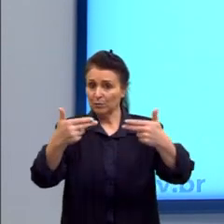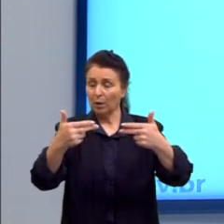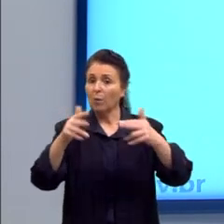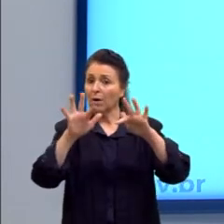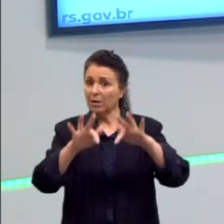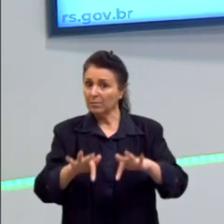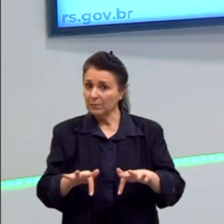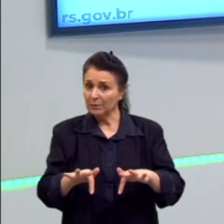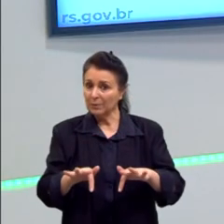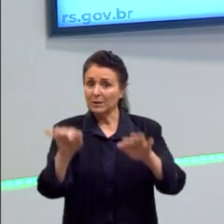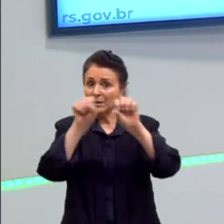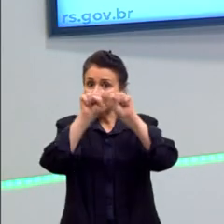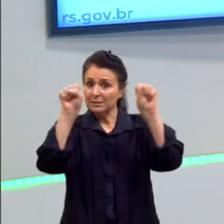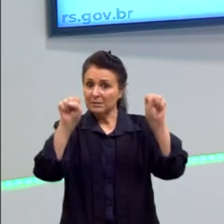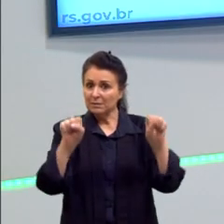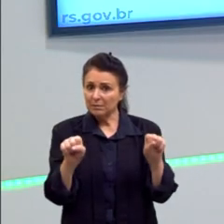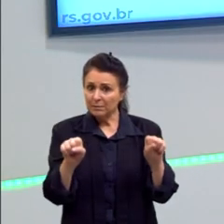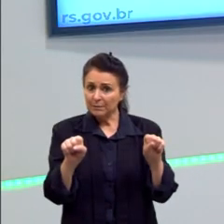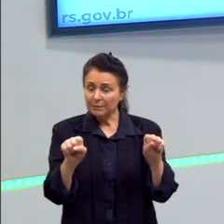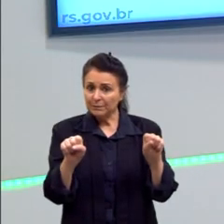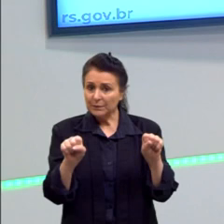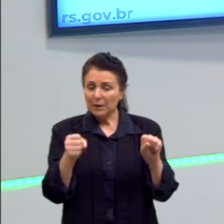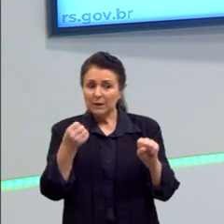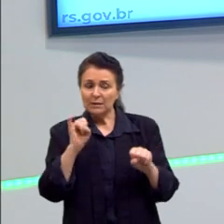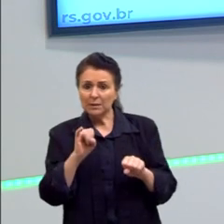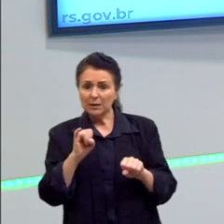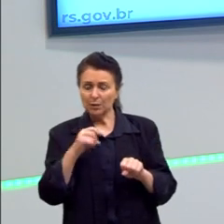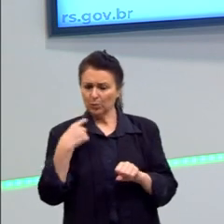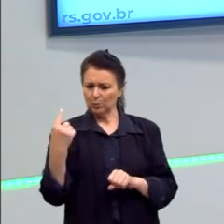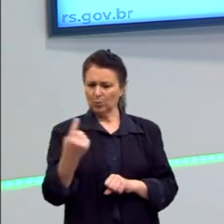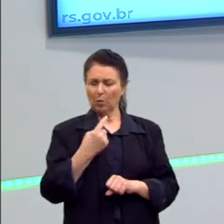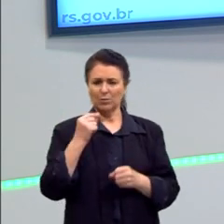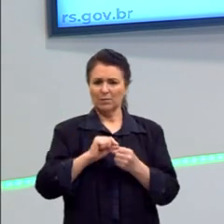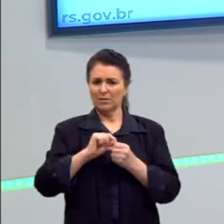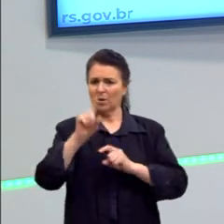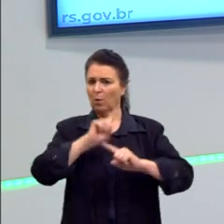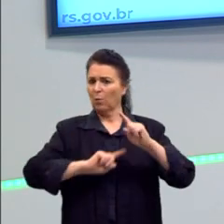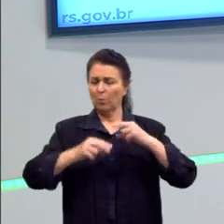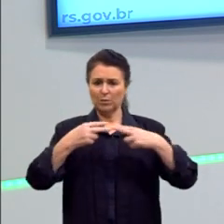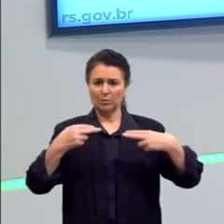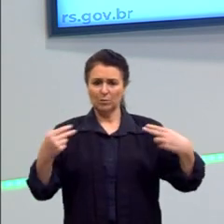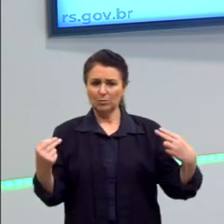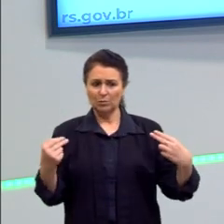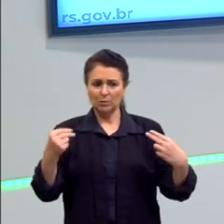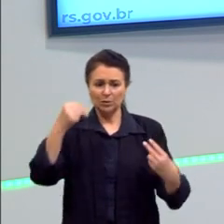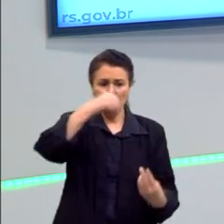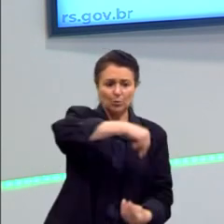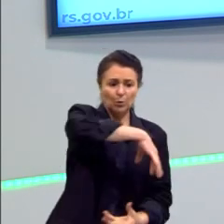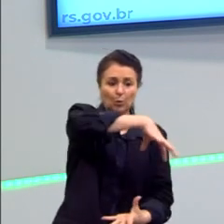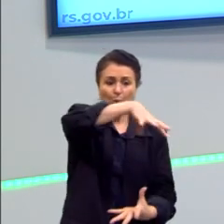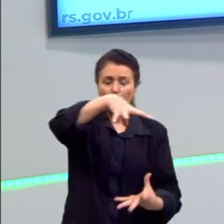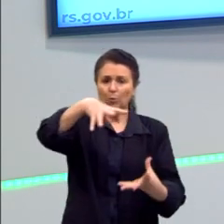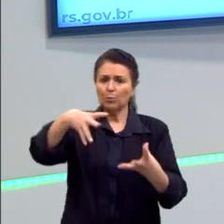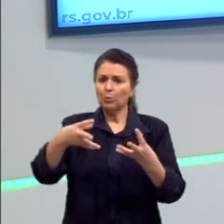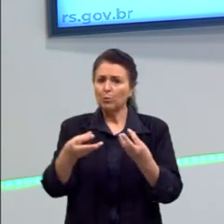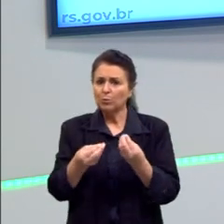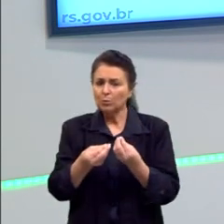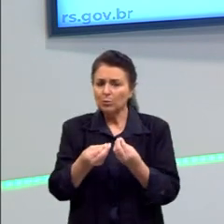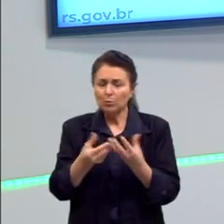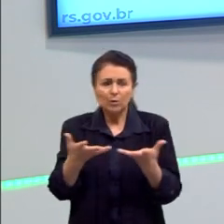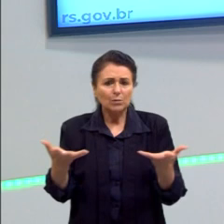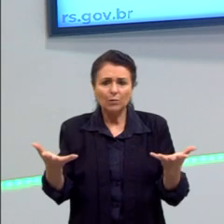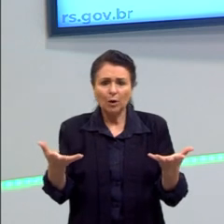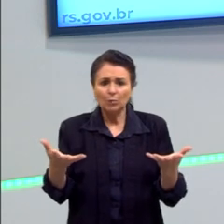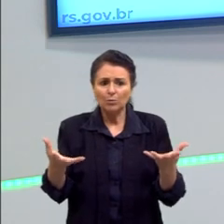E aí, a galera se dá conta. Tchê, se nós não tomarmos algumas ações globais, nós vamos nos autodestruir.